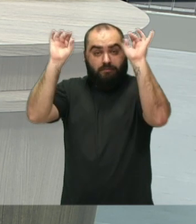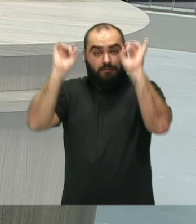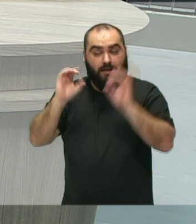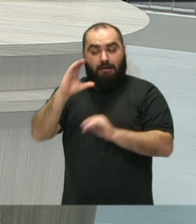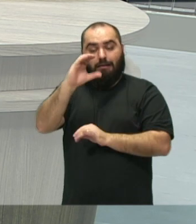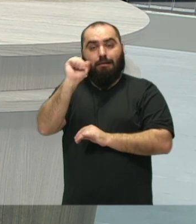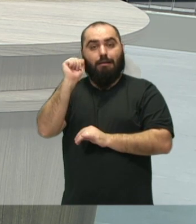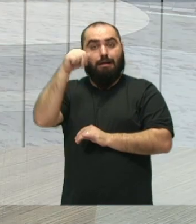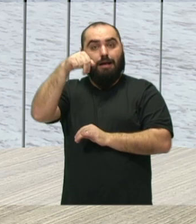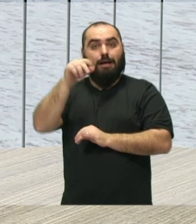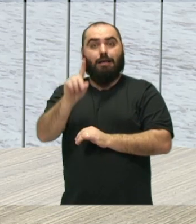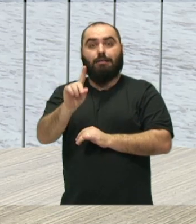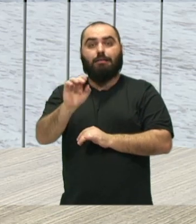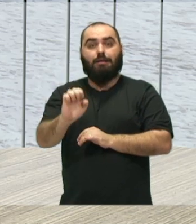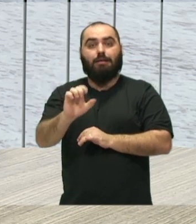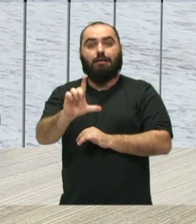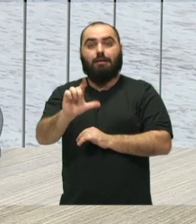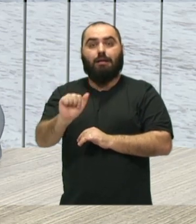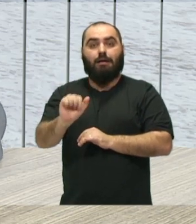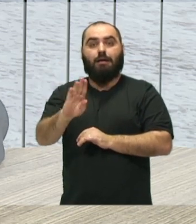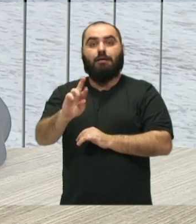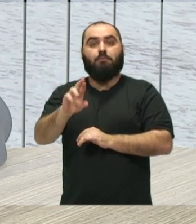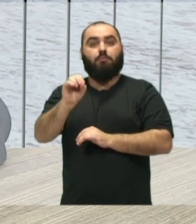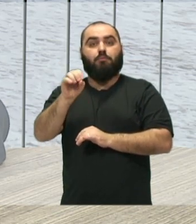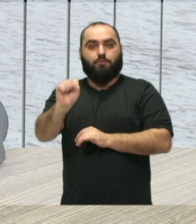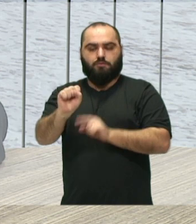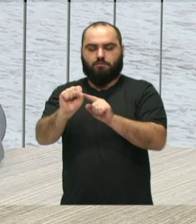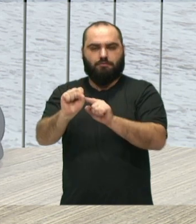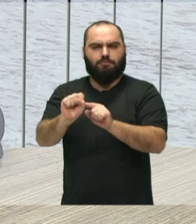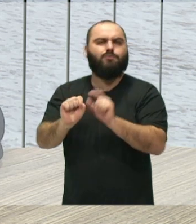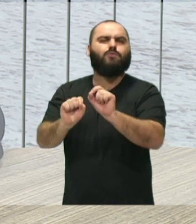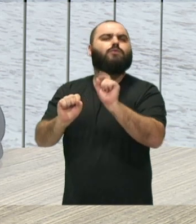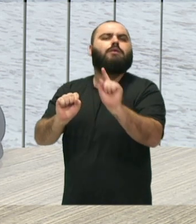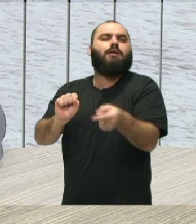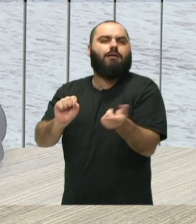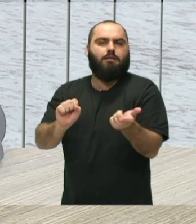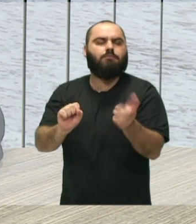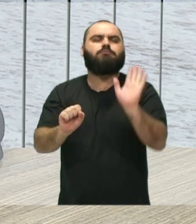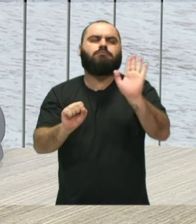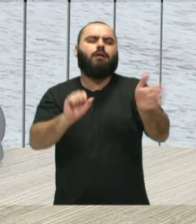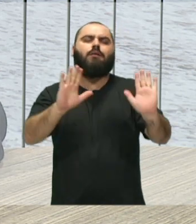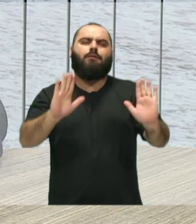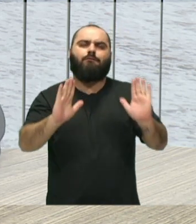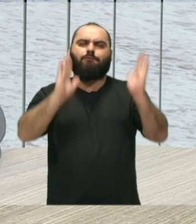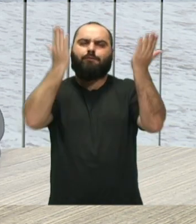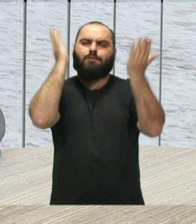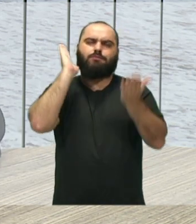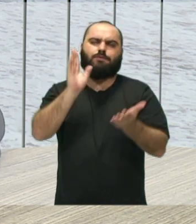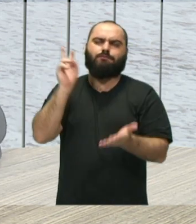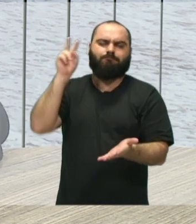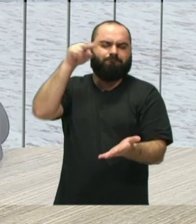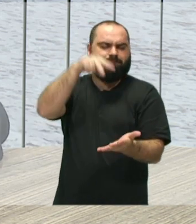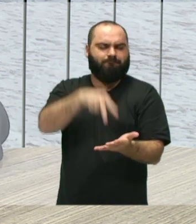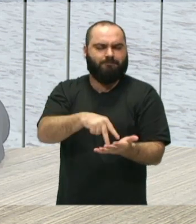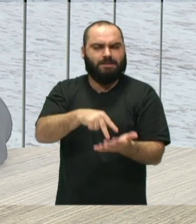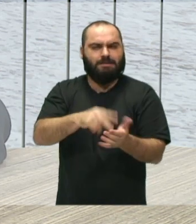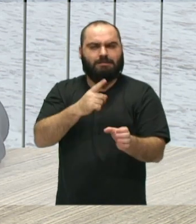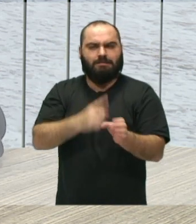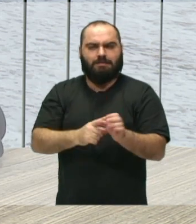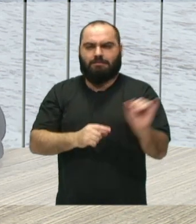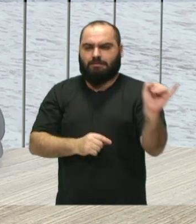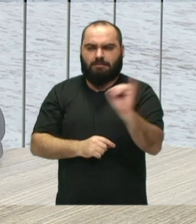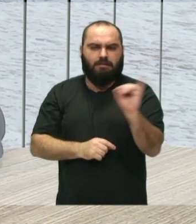isso? É isso aí. Então, a noite dos Candelabros, já é um evento consolidado na nossa cidade, um evento